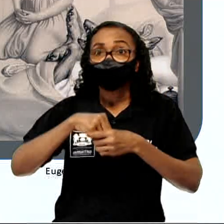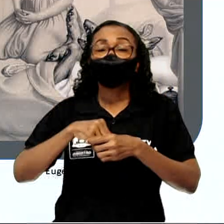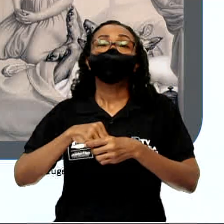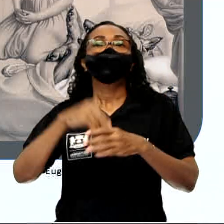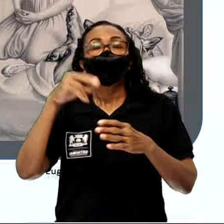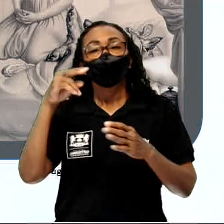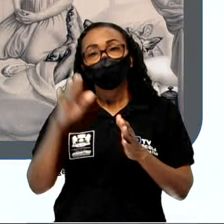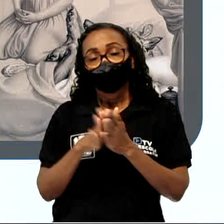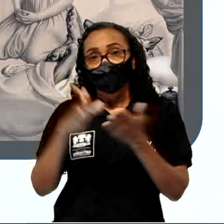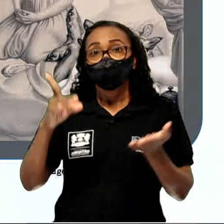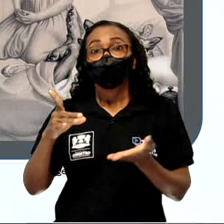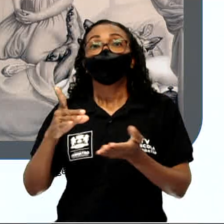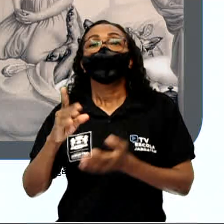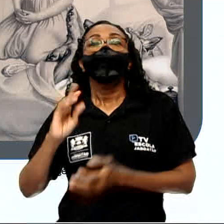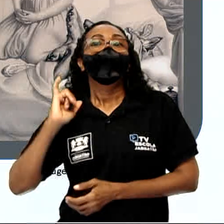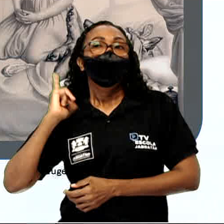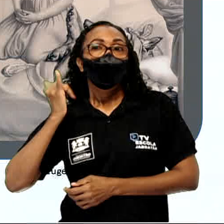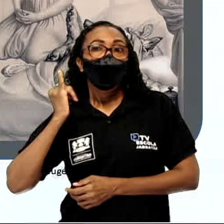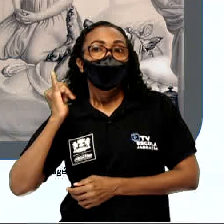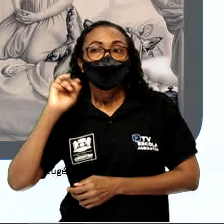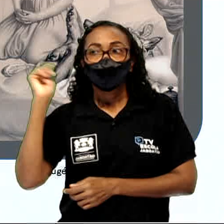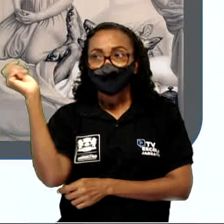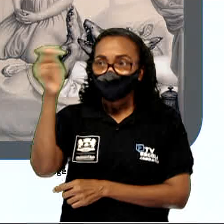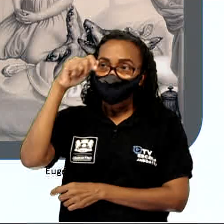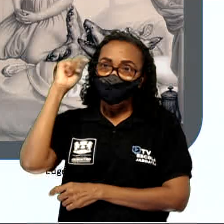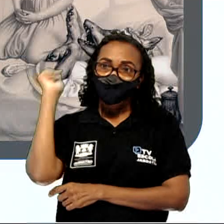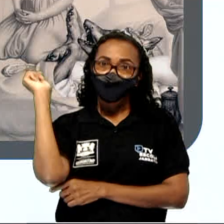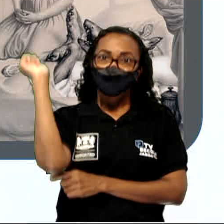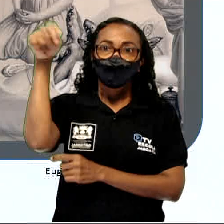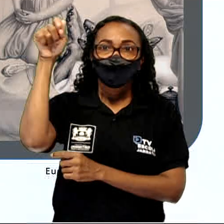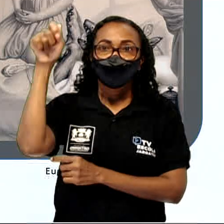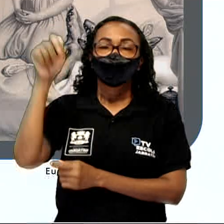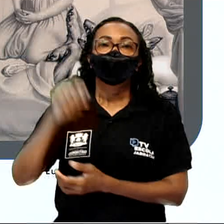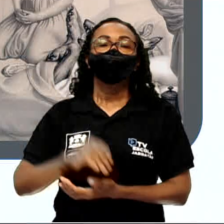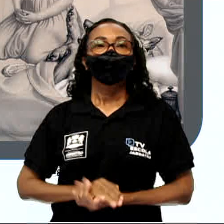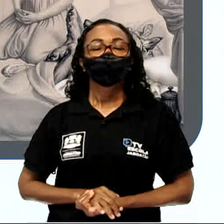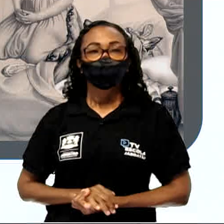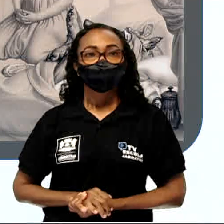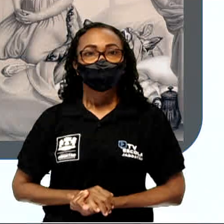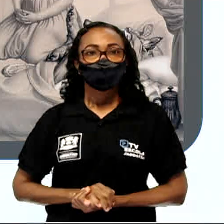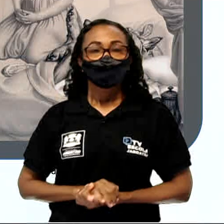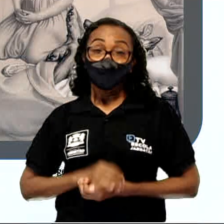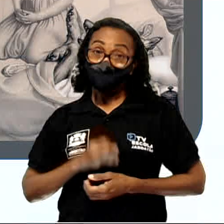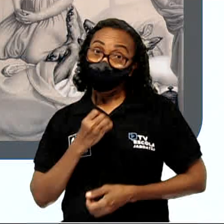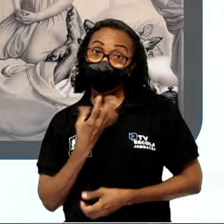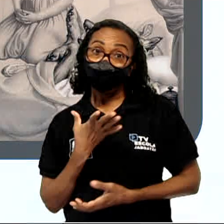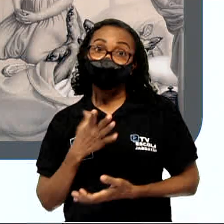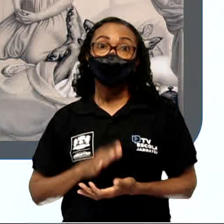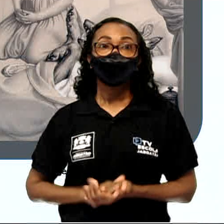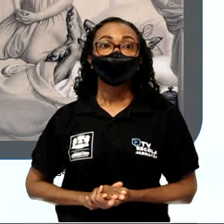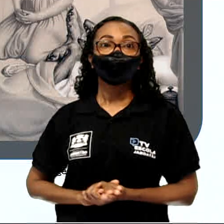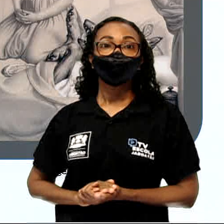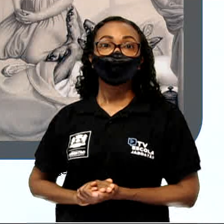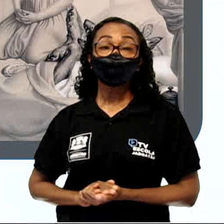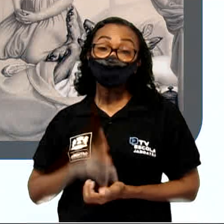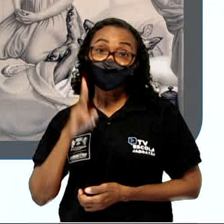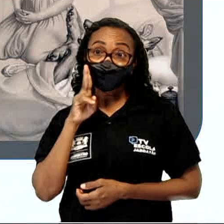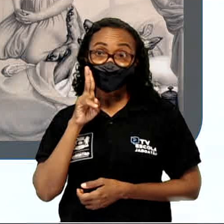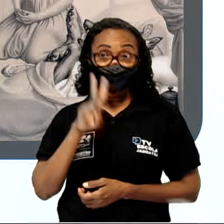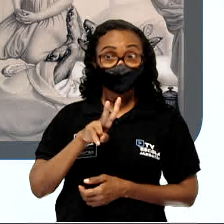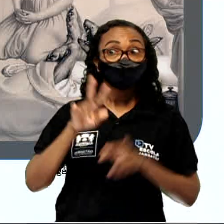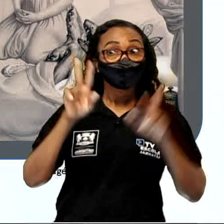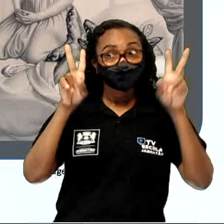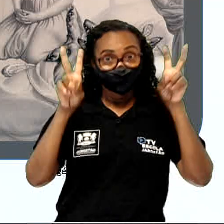Green, Anderson e outros, da editora Zahá, edição de Bolso. Bom, veja aí o